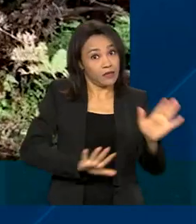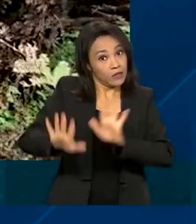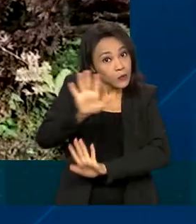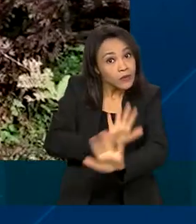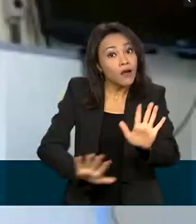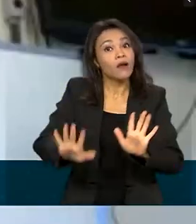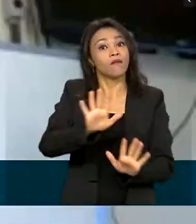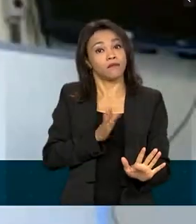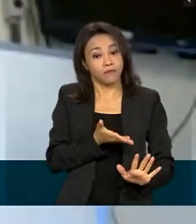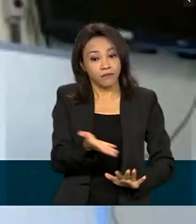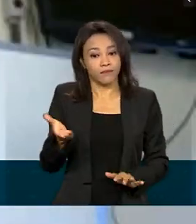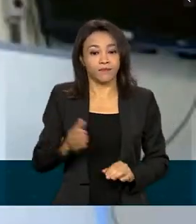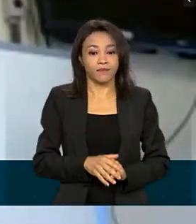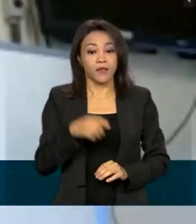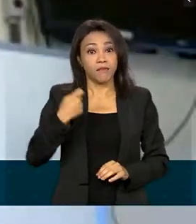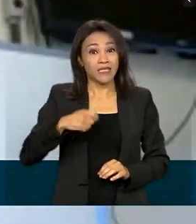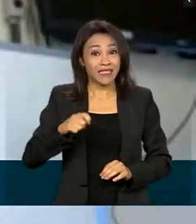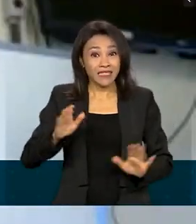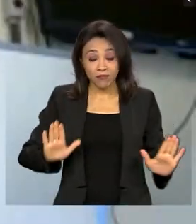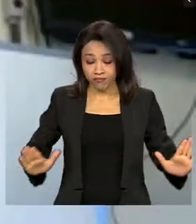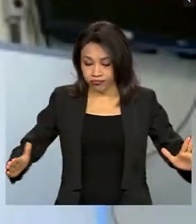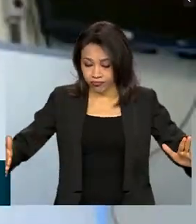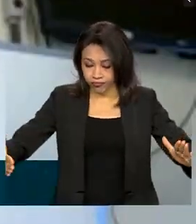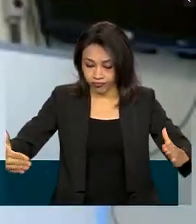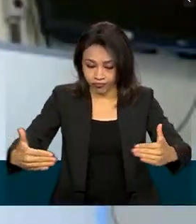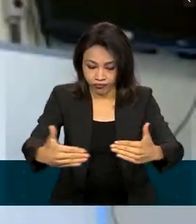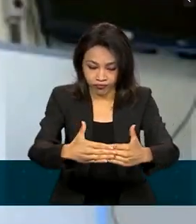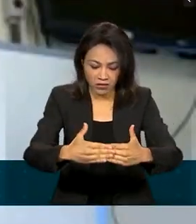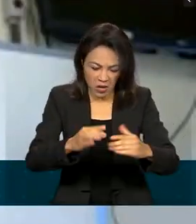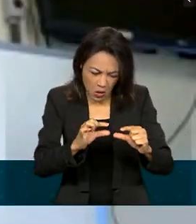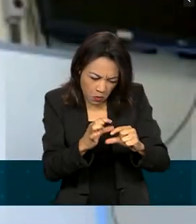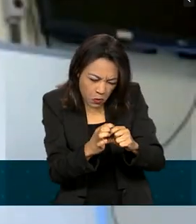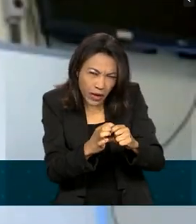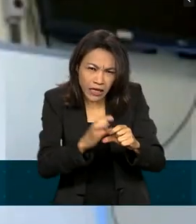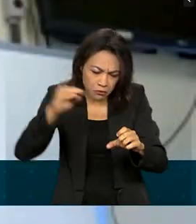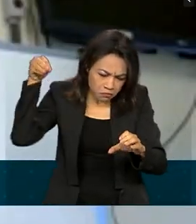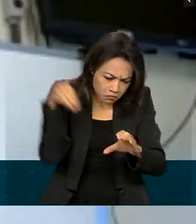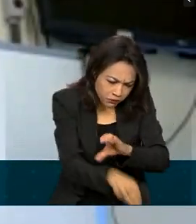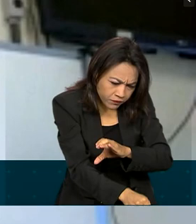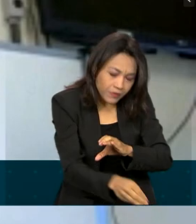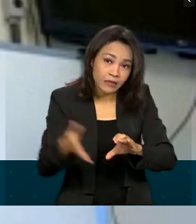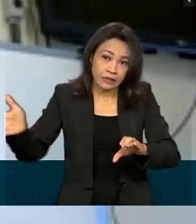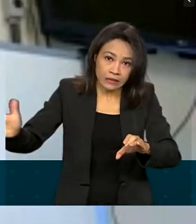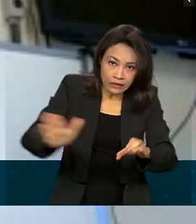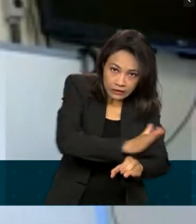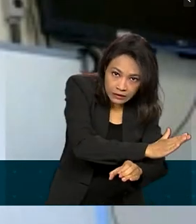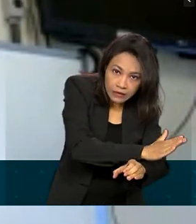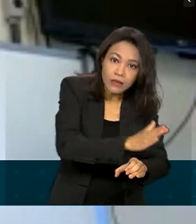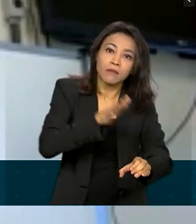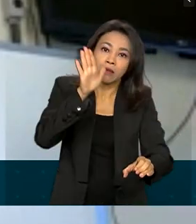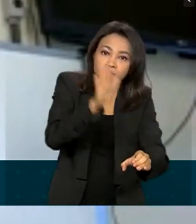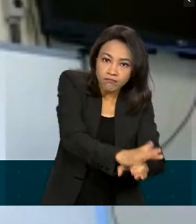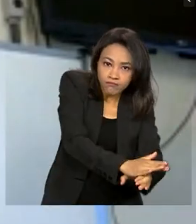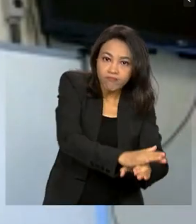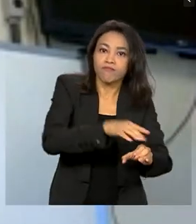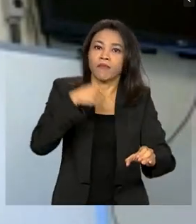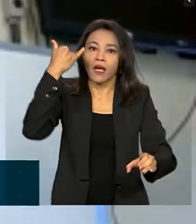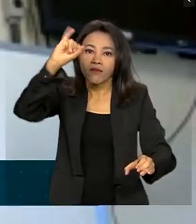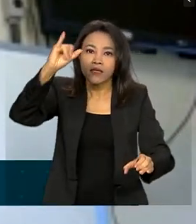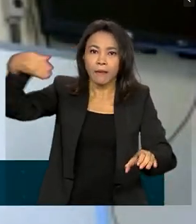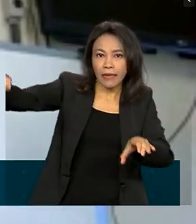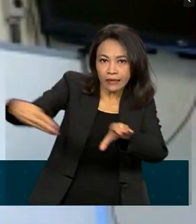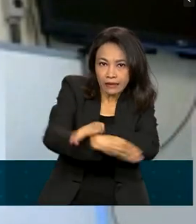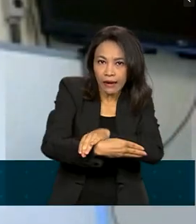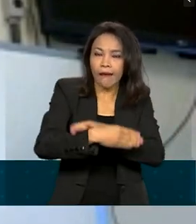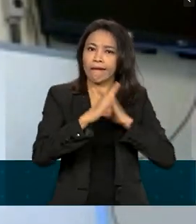preventivas. Fazer barreiras em todos os buraquinhos e possibilidades desses roedores entrarem nos ambientes fechados, seja